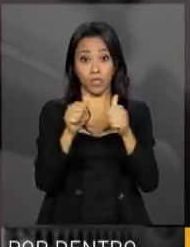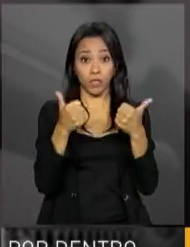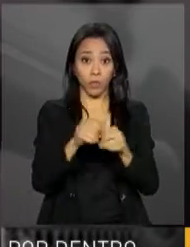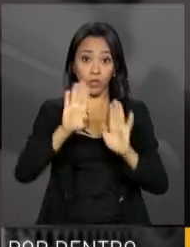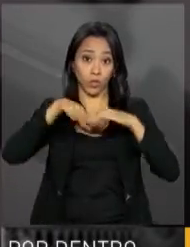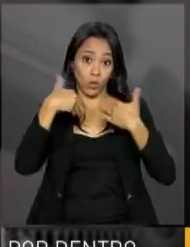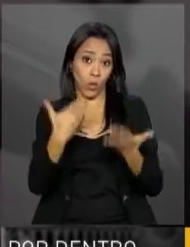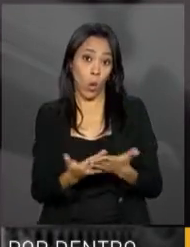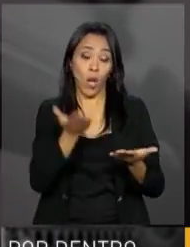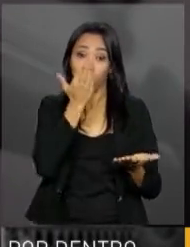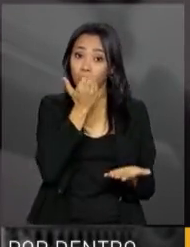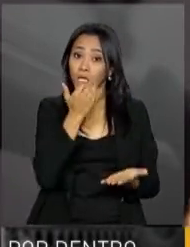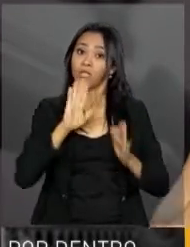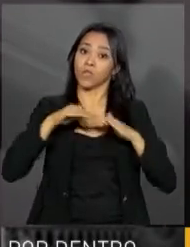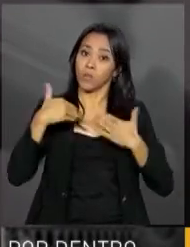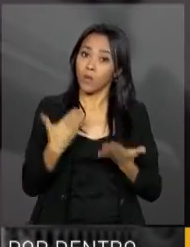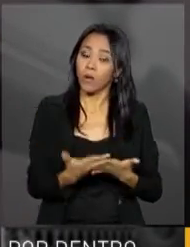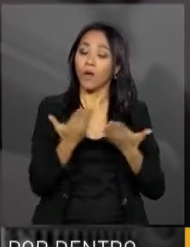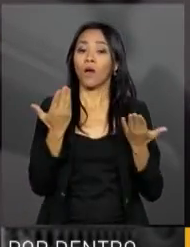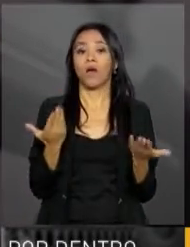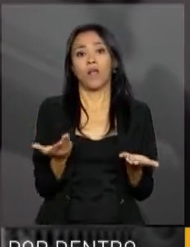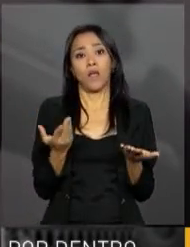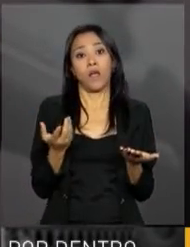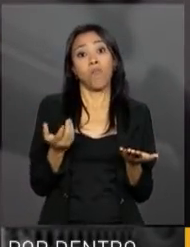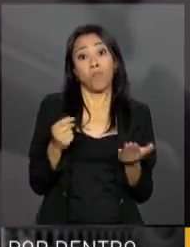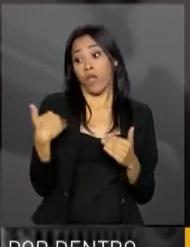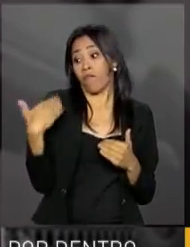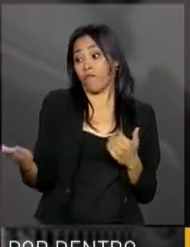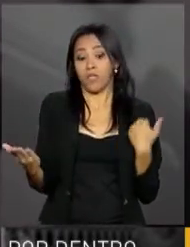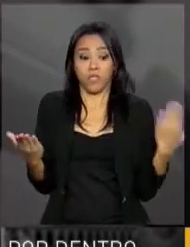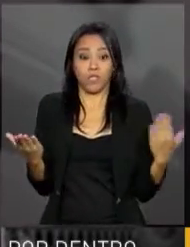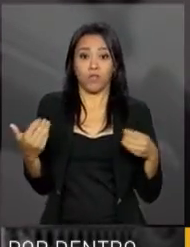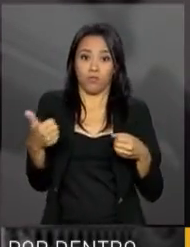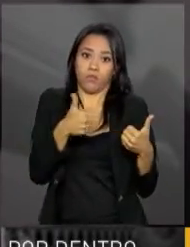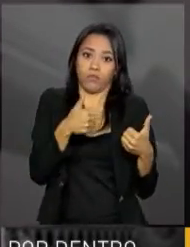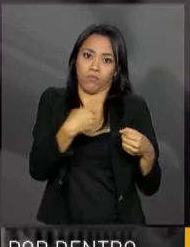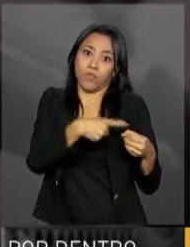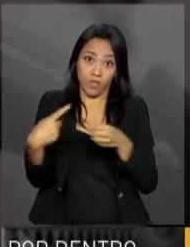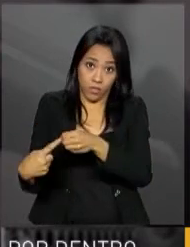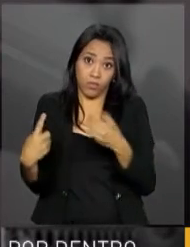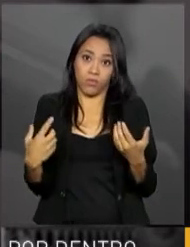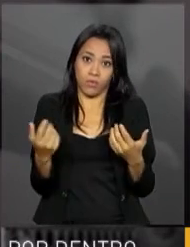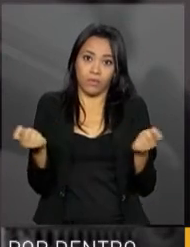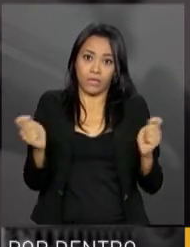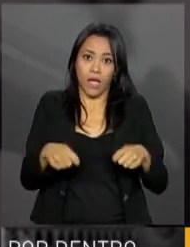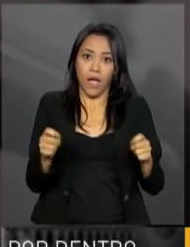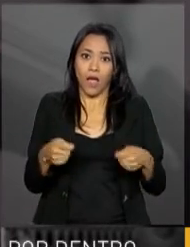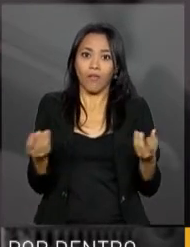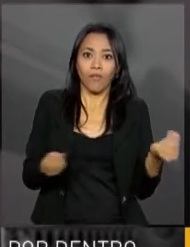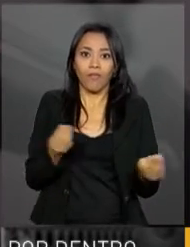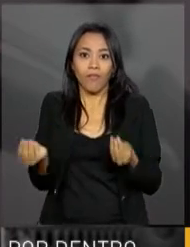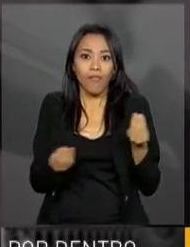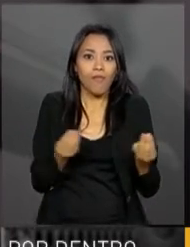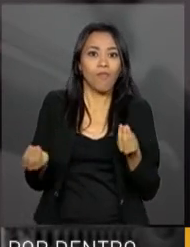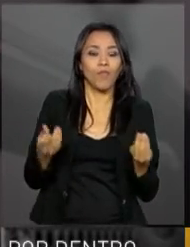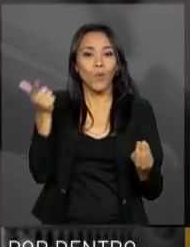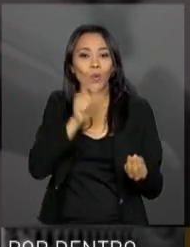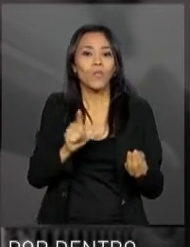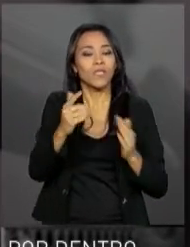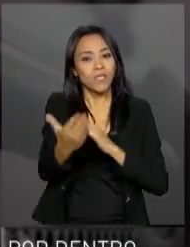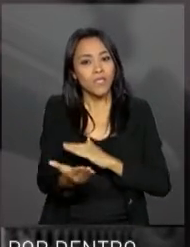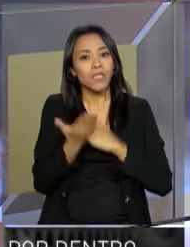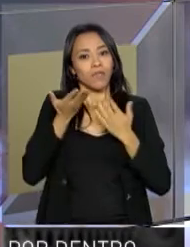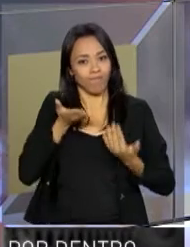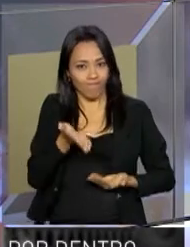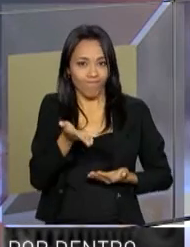ou de merende escolar, porque vizinhos podem, então, otimizar e obter mais produtividade na prestação